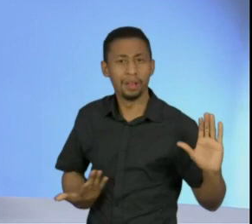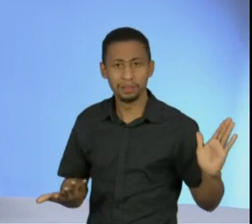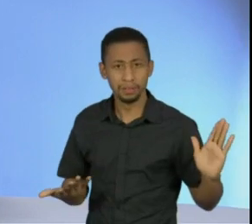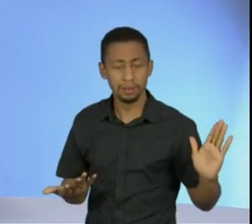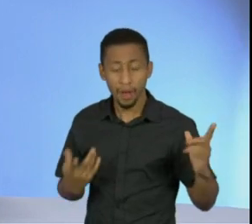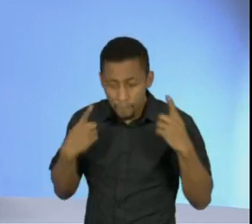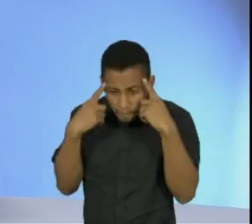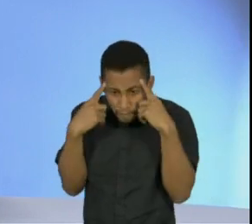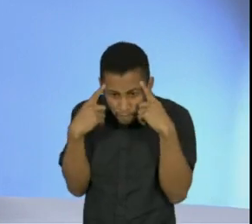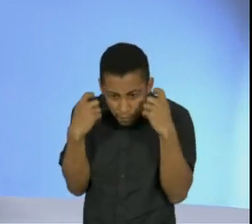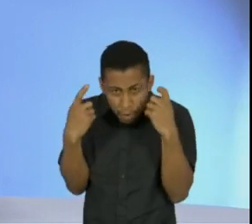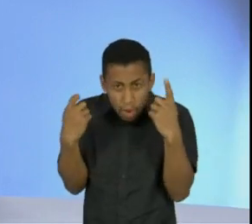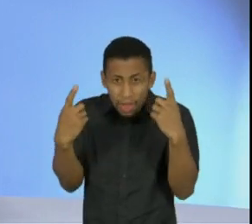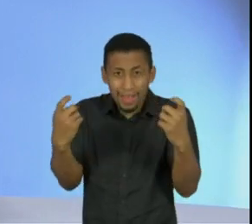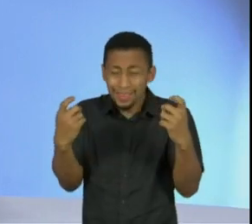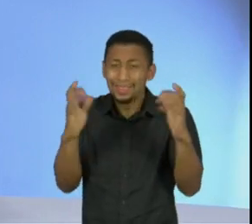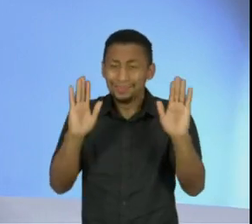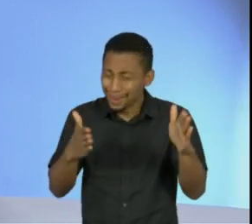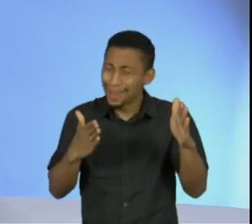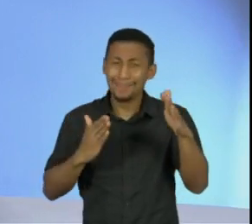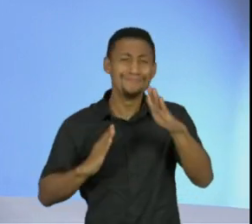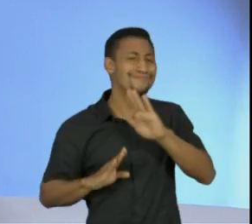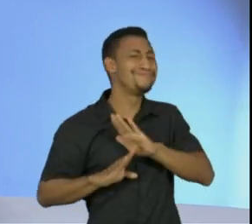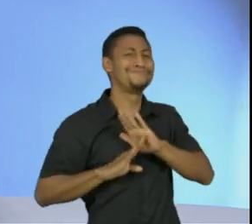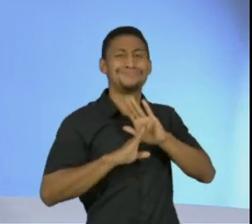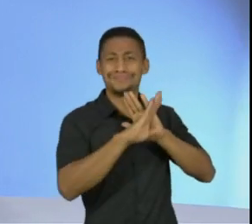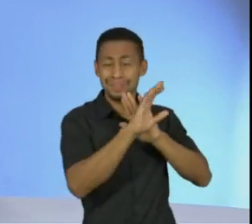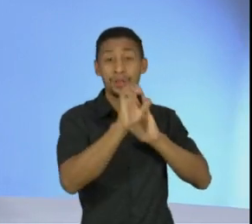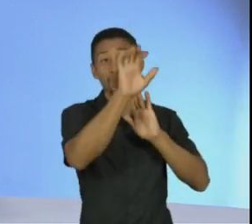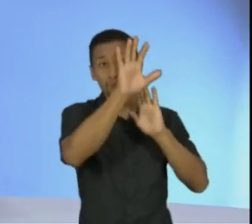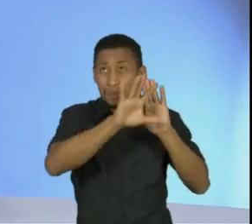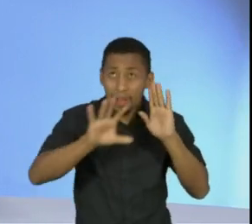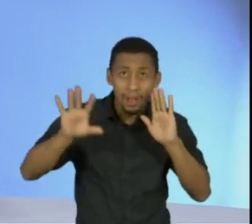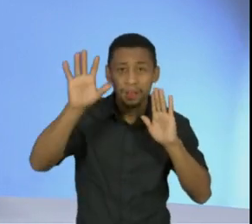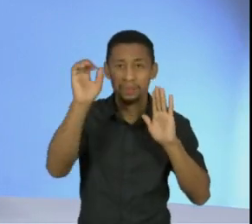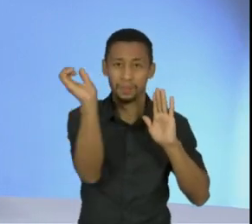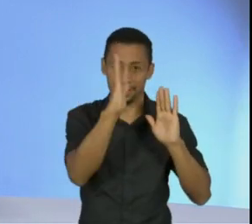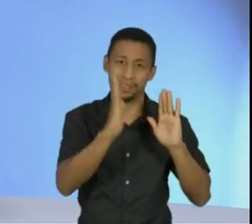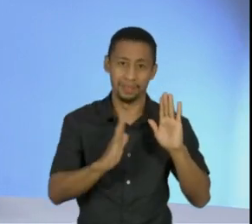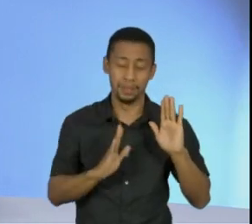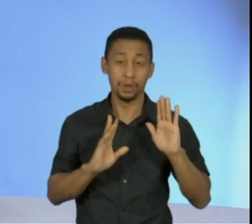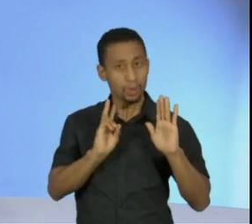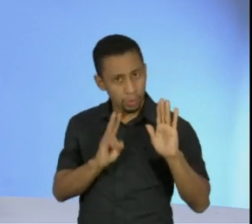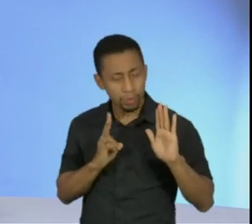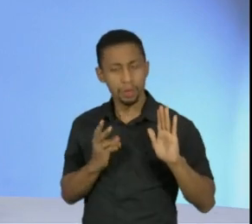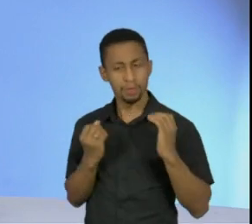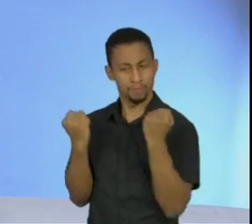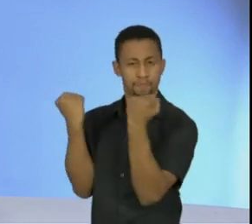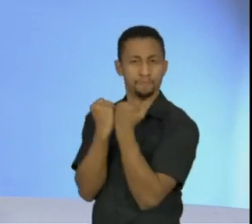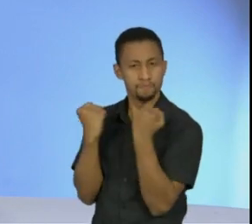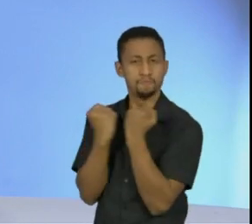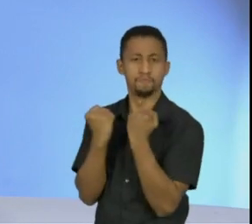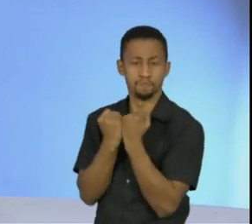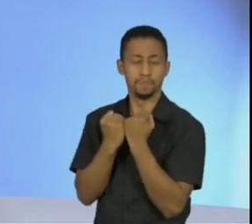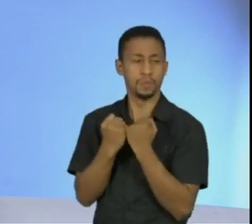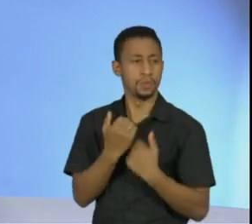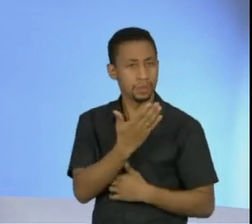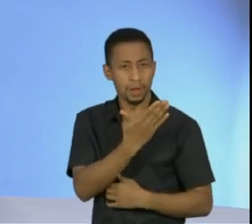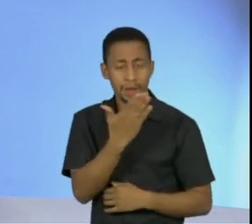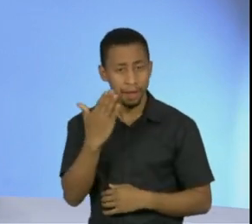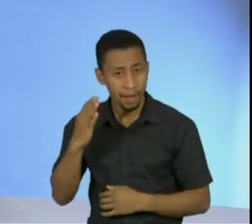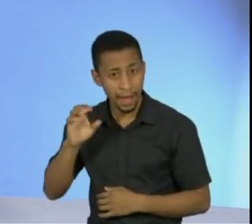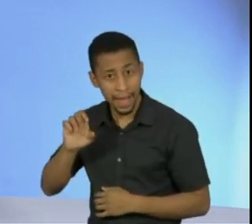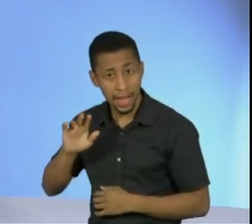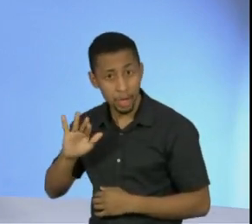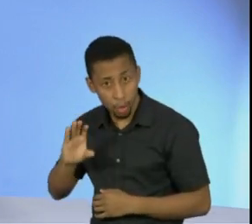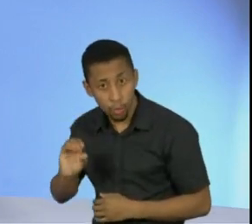ultrapassou os limites dos Estados brasileiros. Eu sempre fui um grande defensor, e o Érico sabe disso, durante os quatro